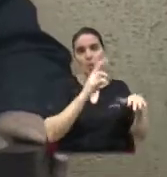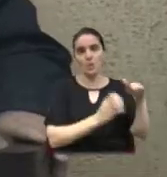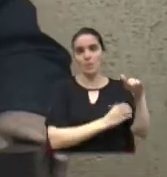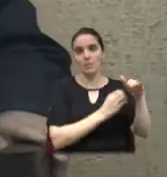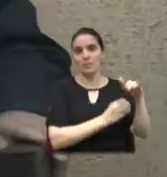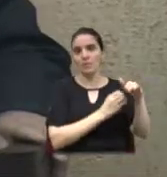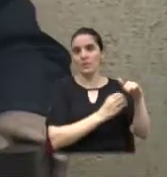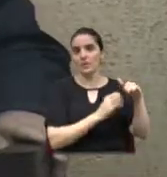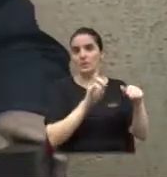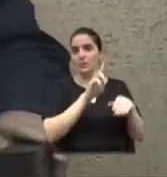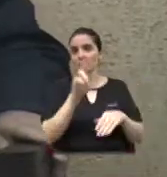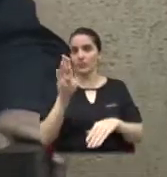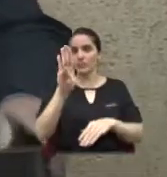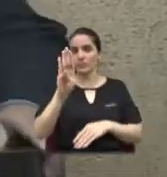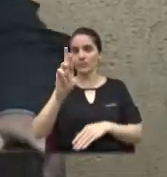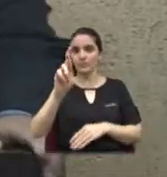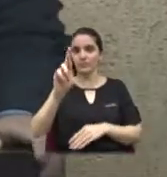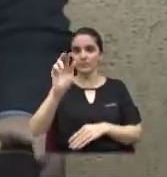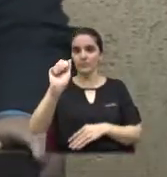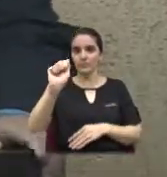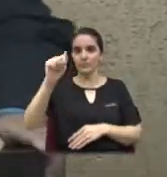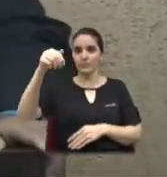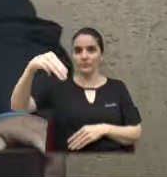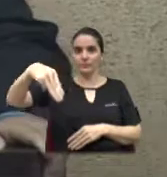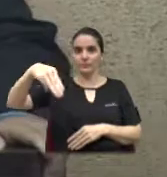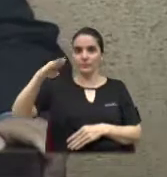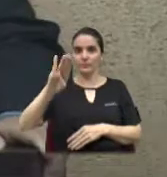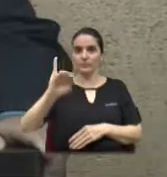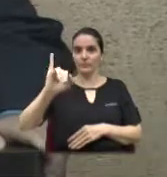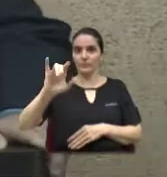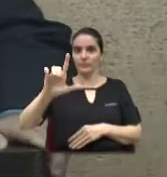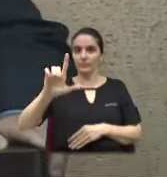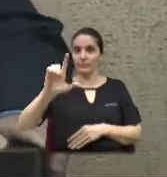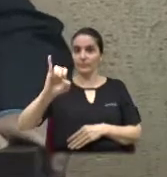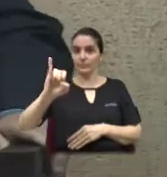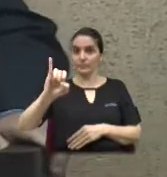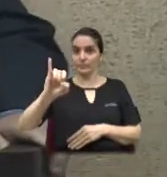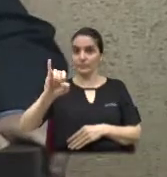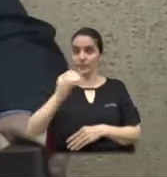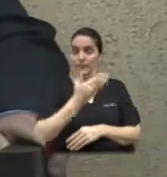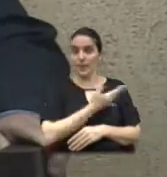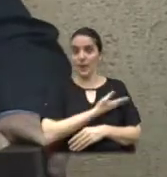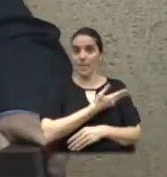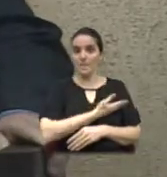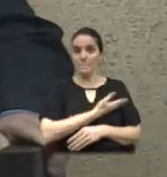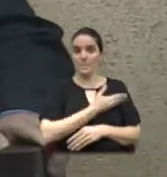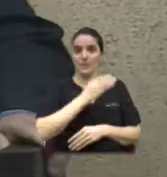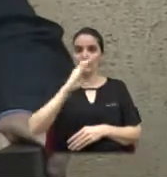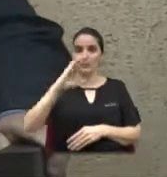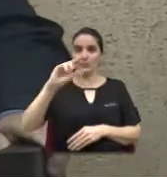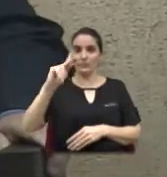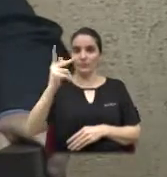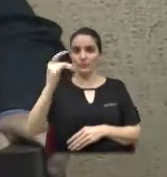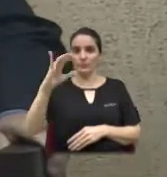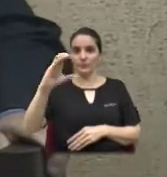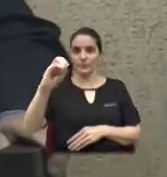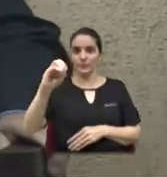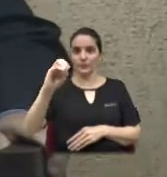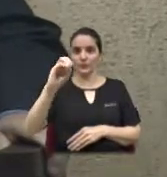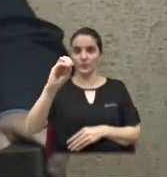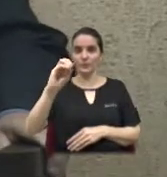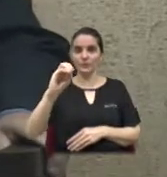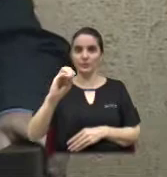é o sobrenome Brambila, ele é muito amigo do Chico Sardelli. E ele falou, o Chico Sardelli não vai deixar ninguém mexer comigo.